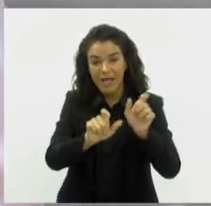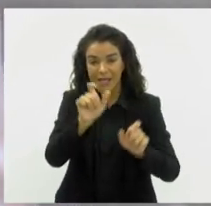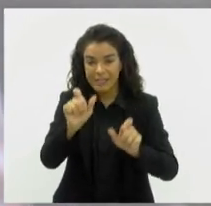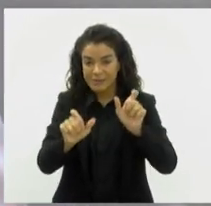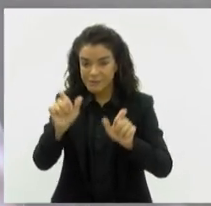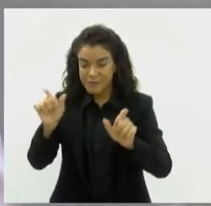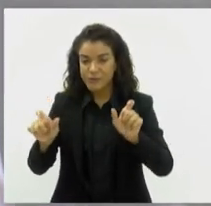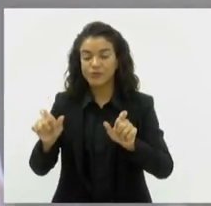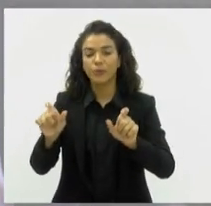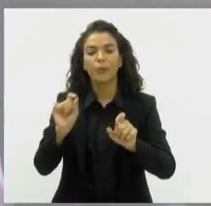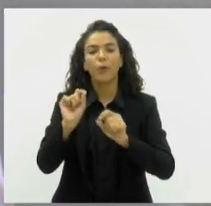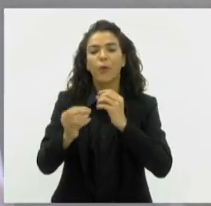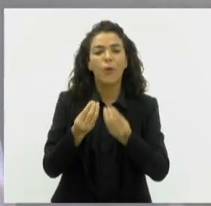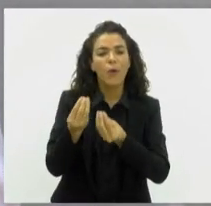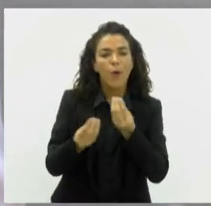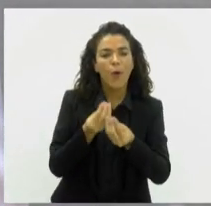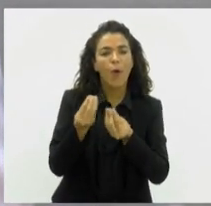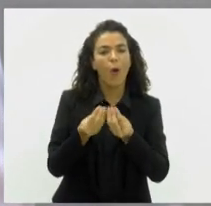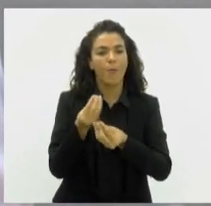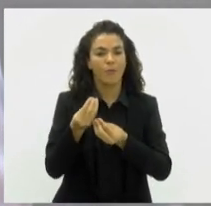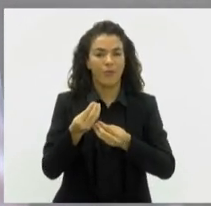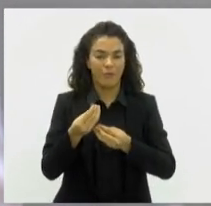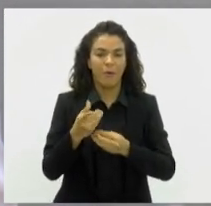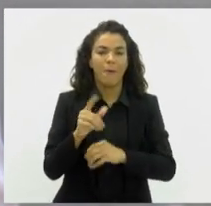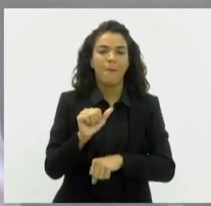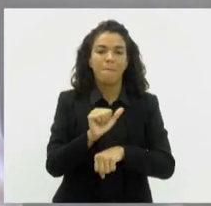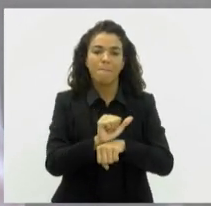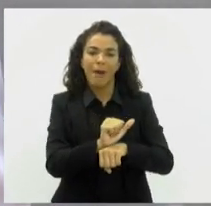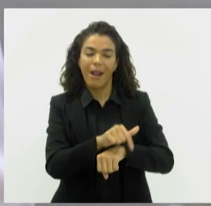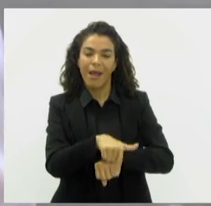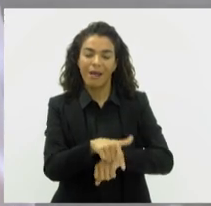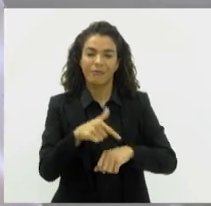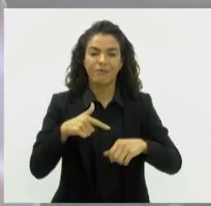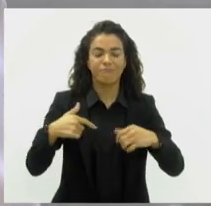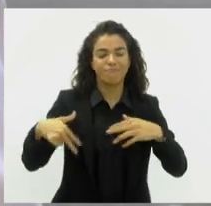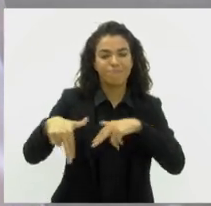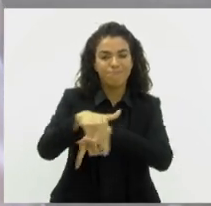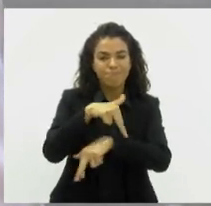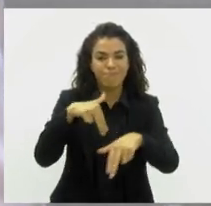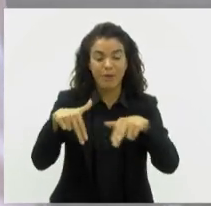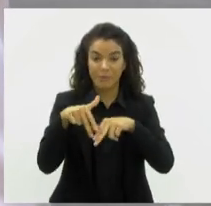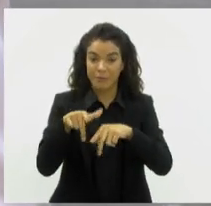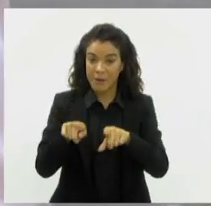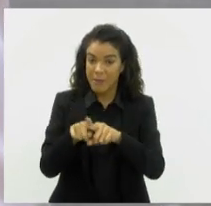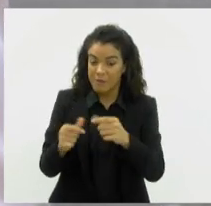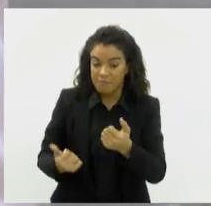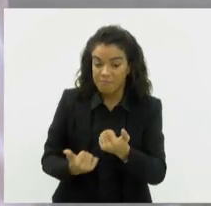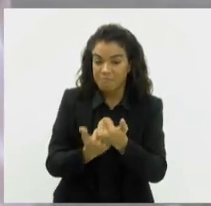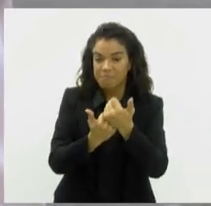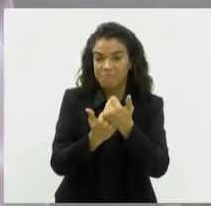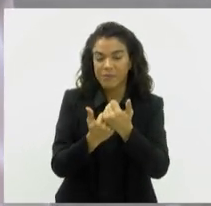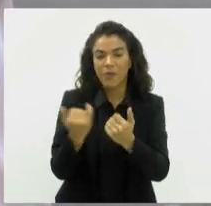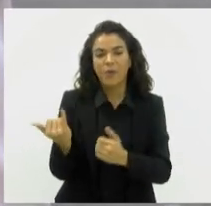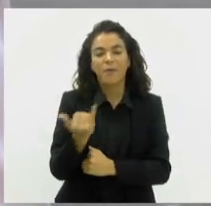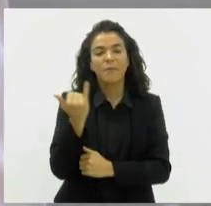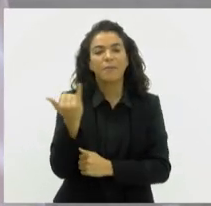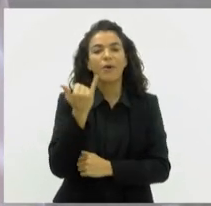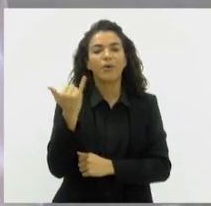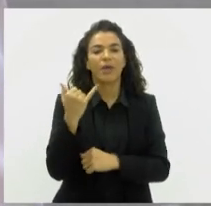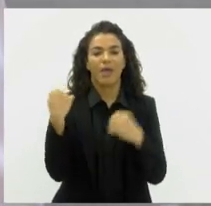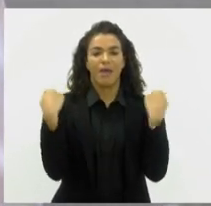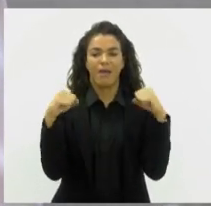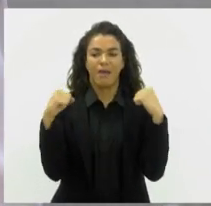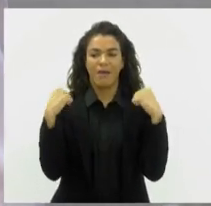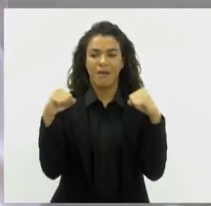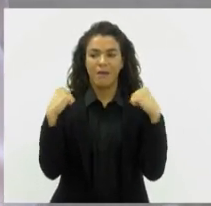para os trabalhadores, como é que devem fazer essas pausas e esse fortalecimento. Agora, muito importante reforçar o hábito de fazer uma atividade